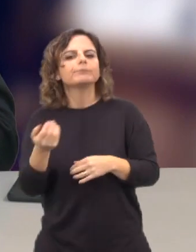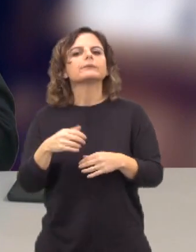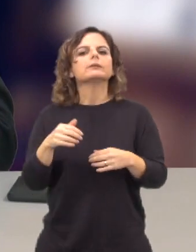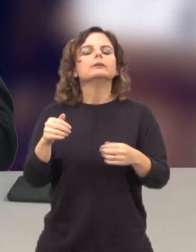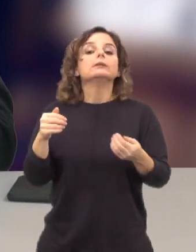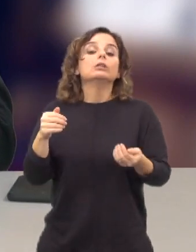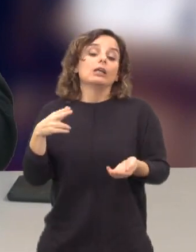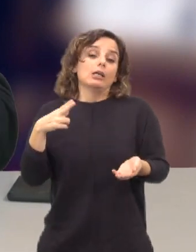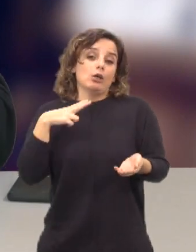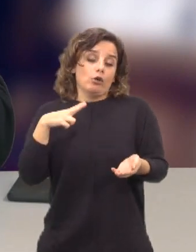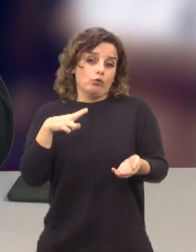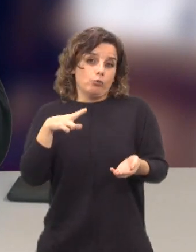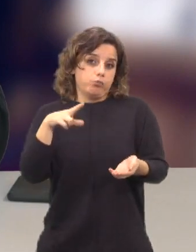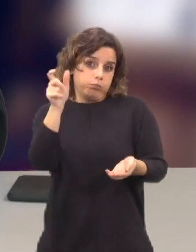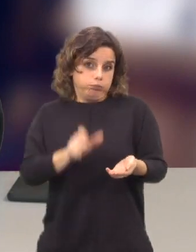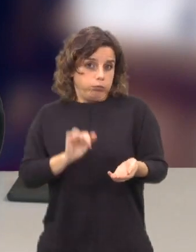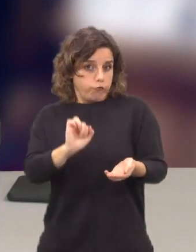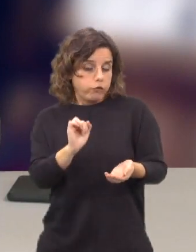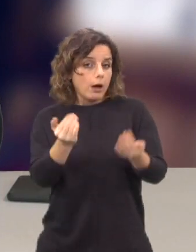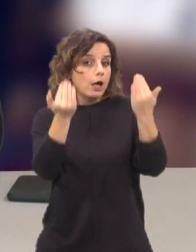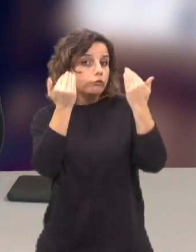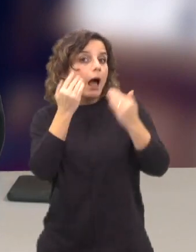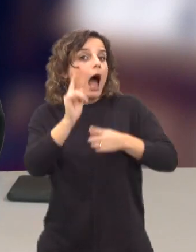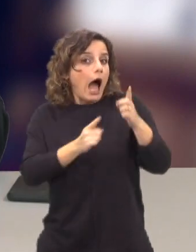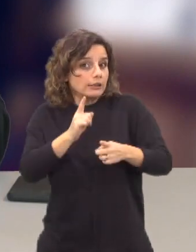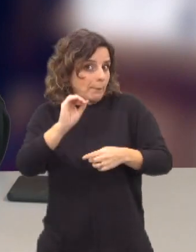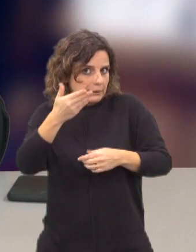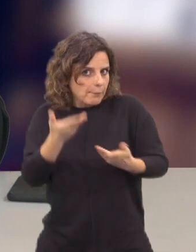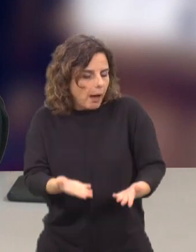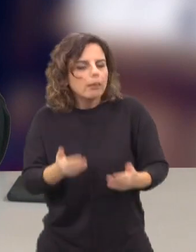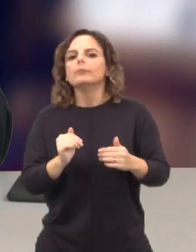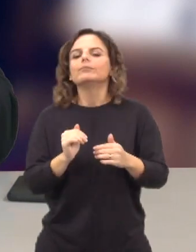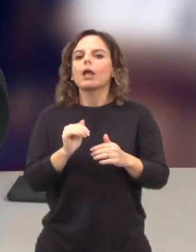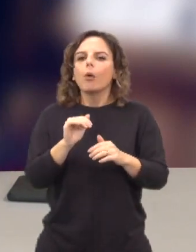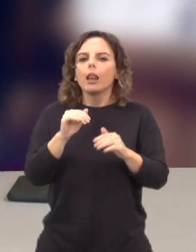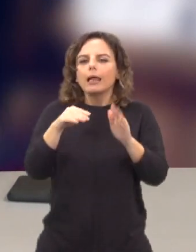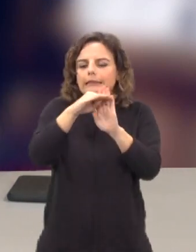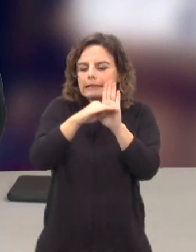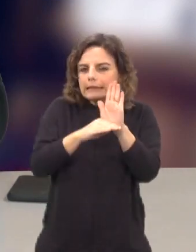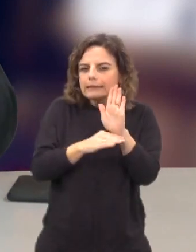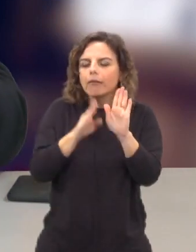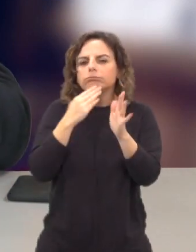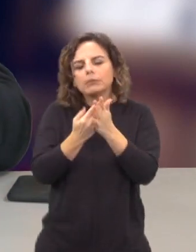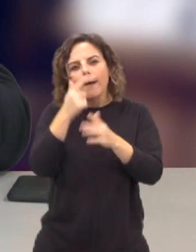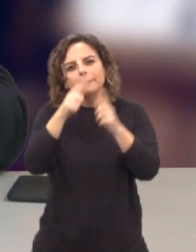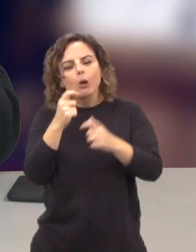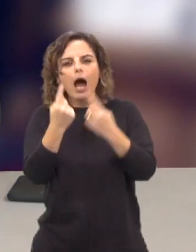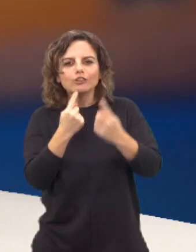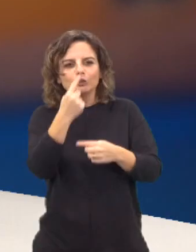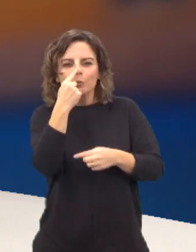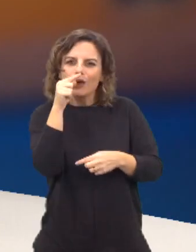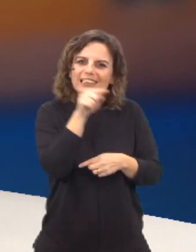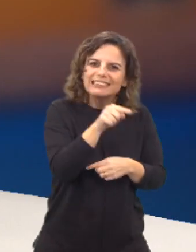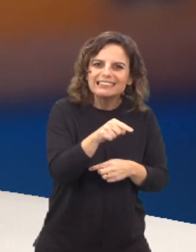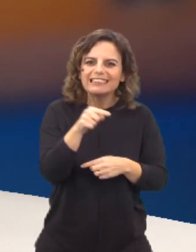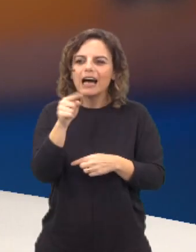as principais notícias nacionais, e esse critério muitas vezes também ajuda que determinados espectadores se identifiquem mais com este